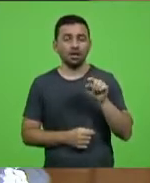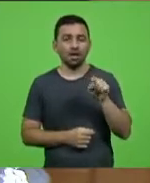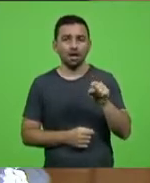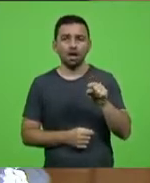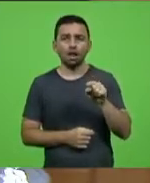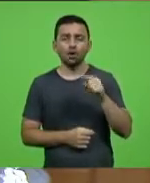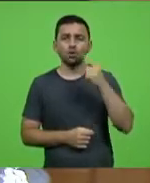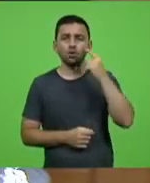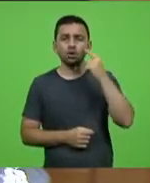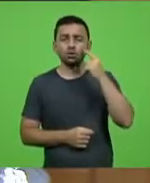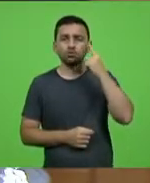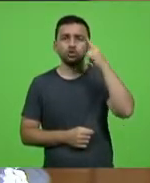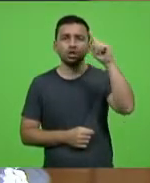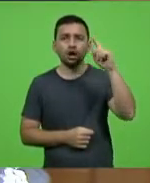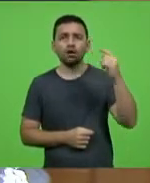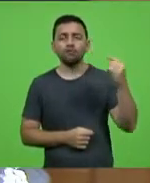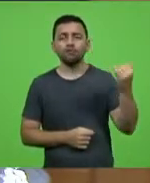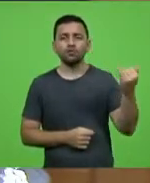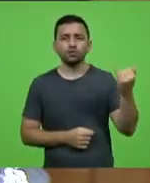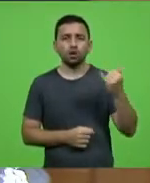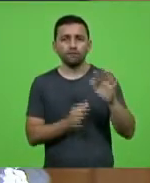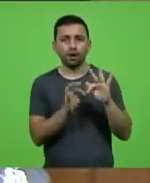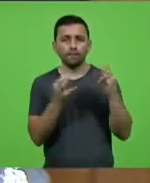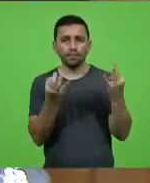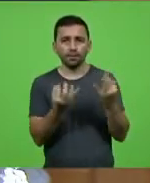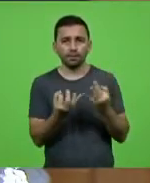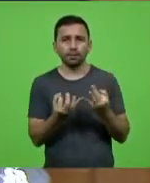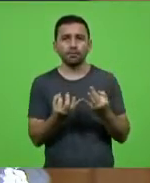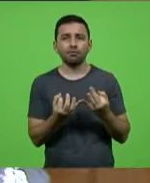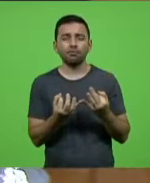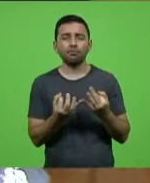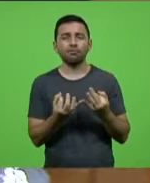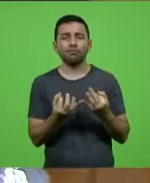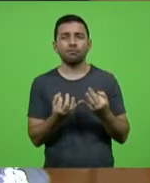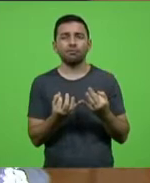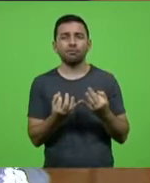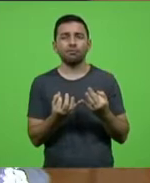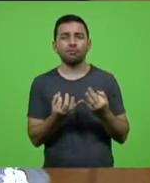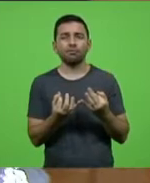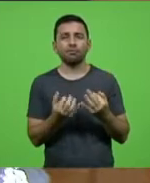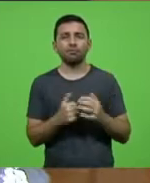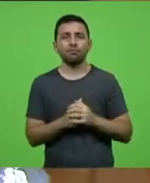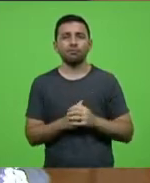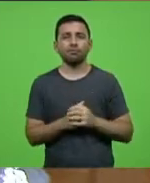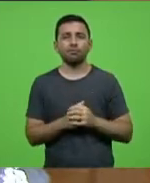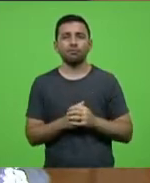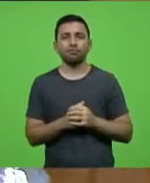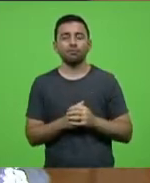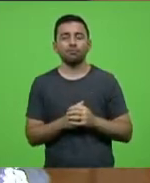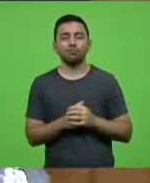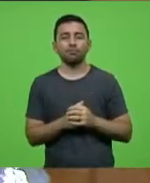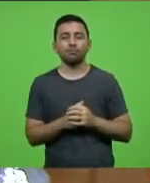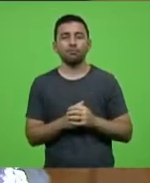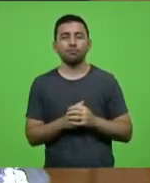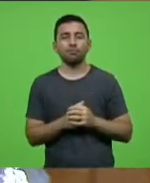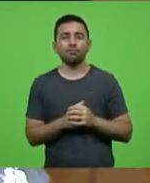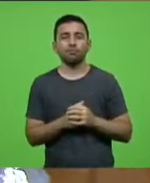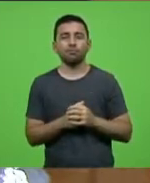de receber o comunicado da família, deputado Mioto, é que